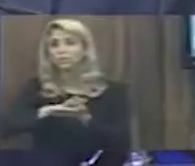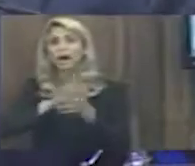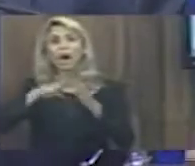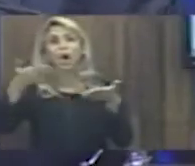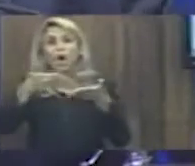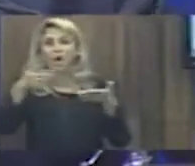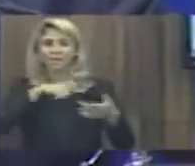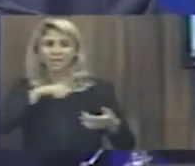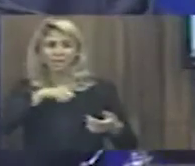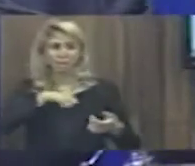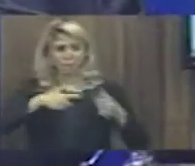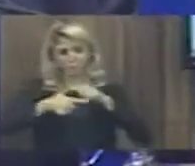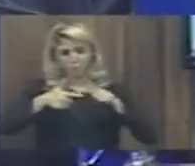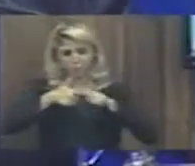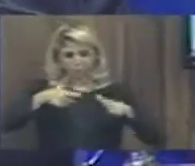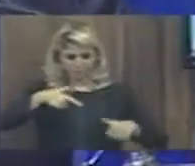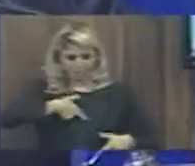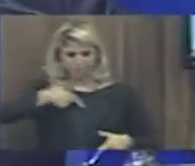está na UTI.